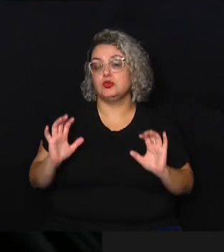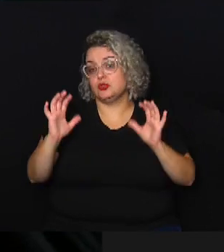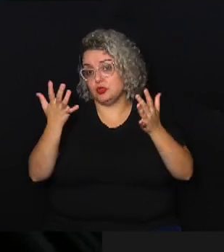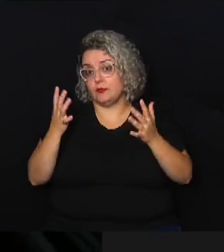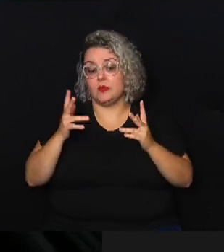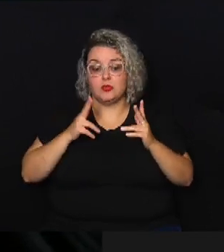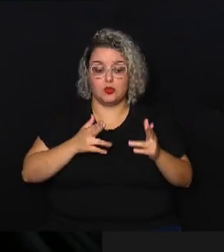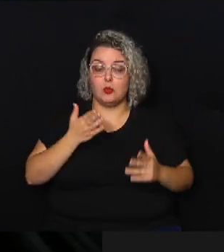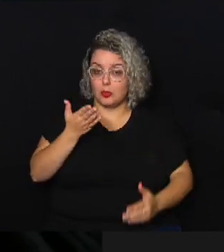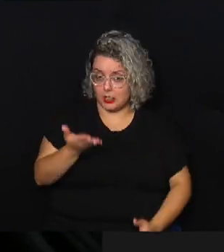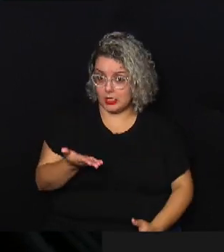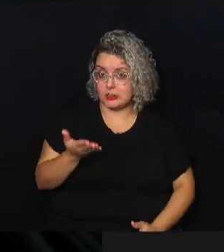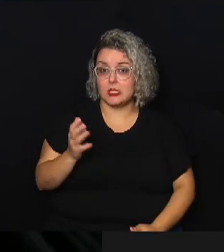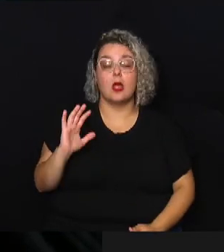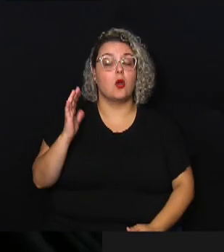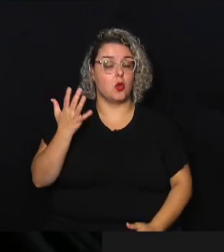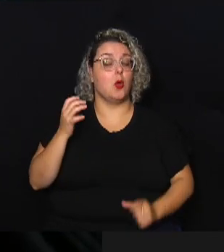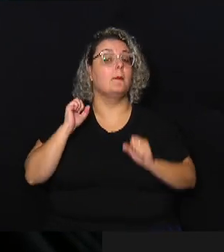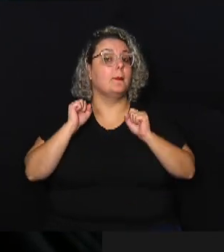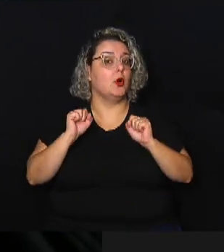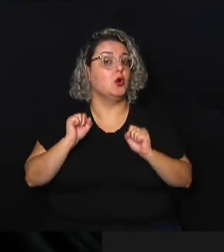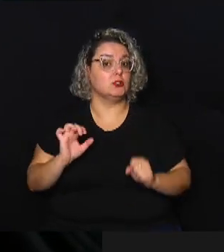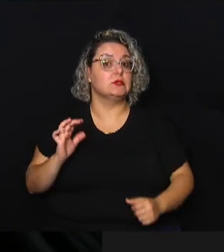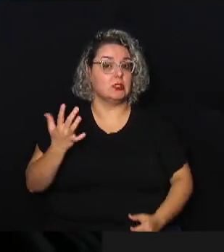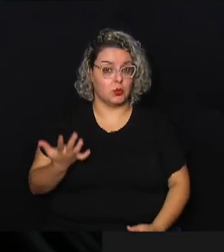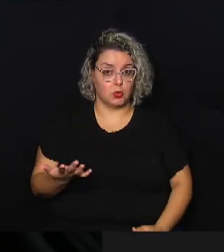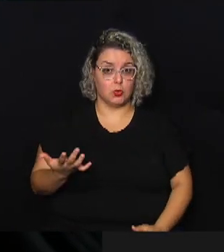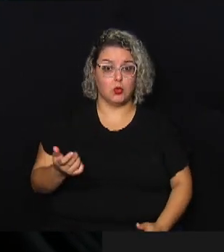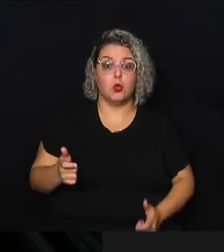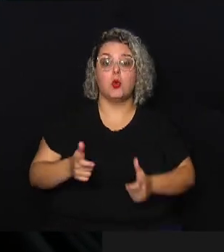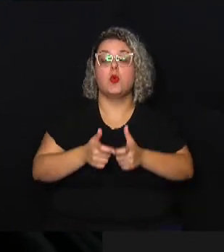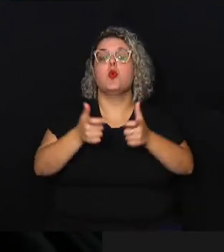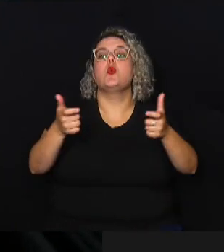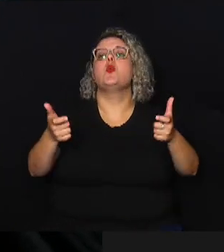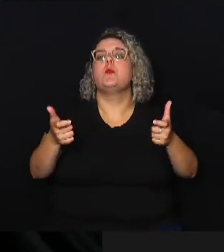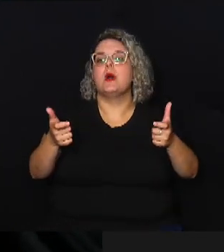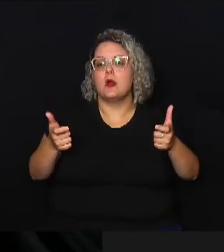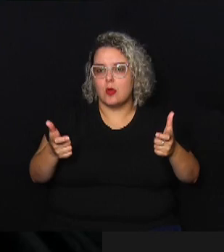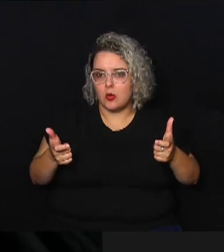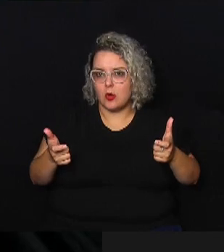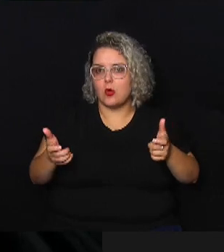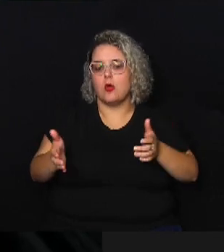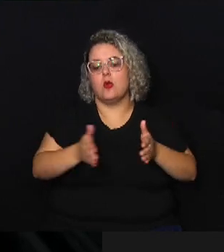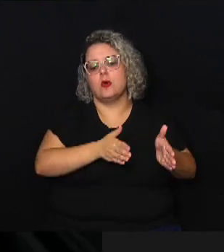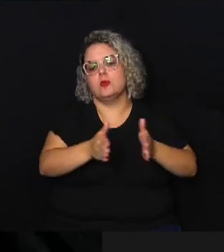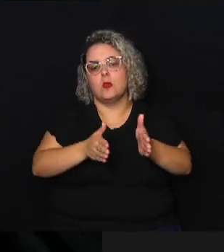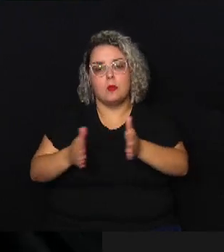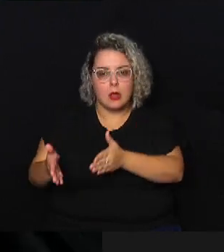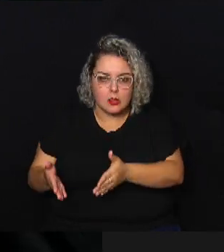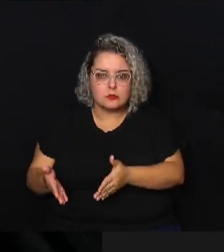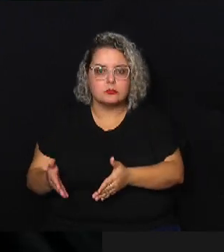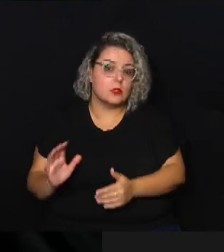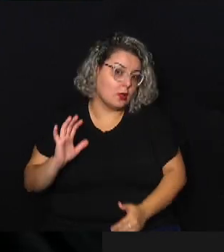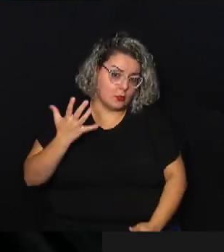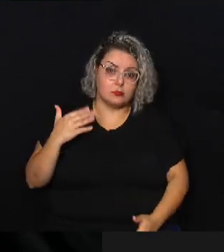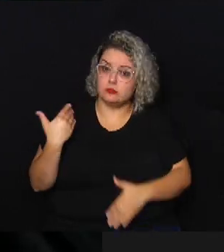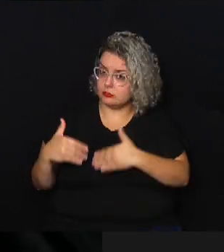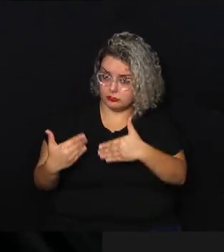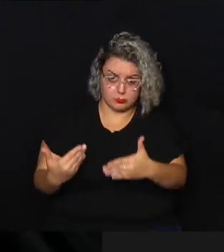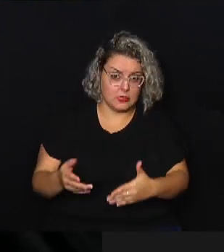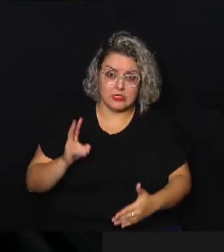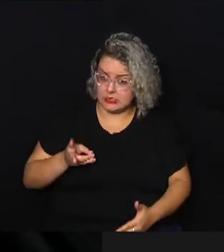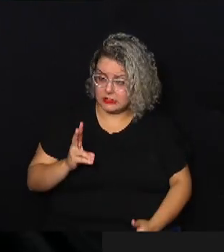natureza possam ocorrer com maior frequência daqui para frente